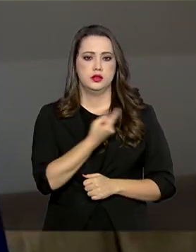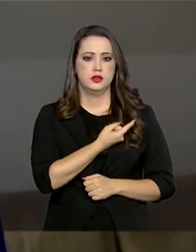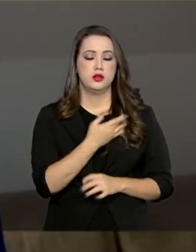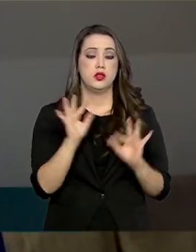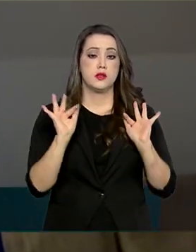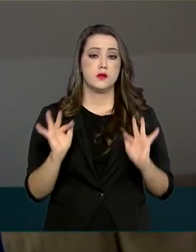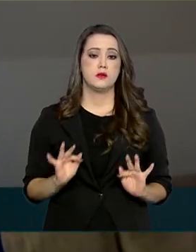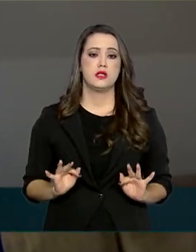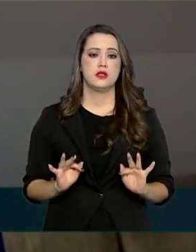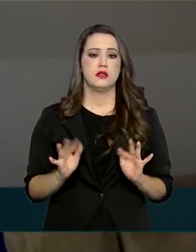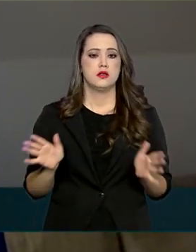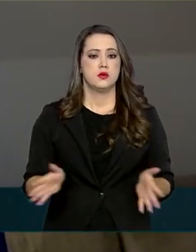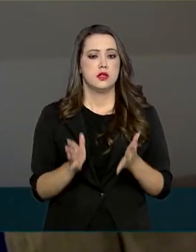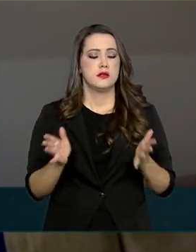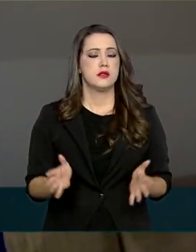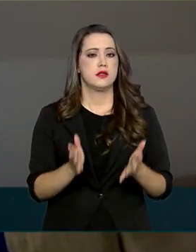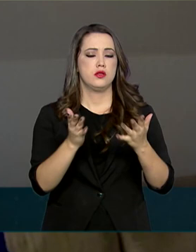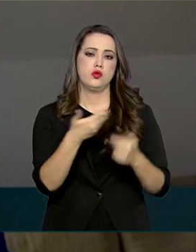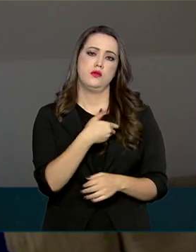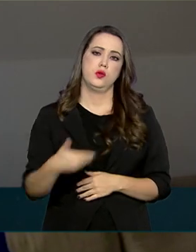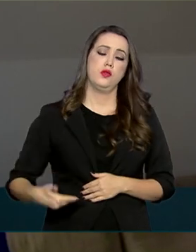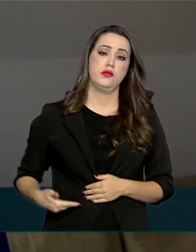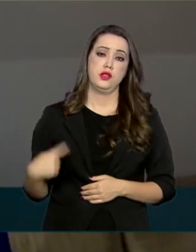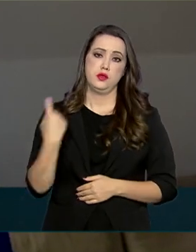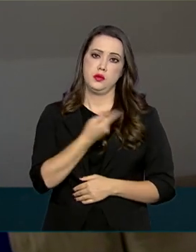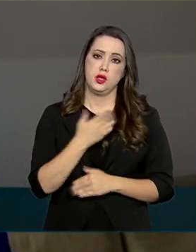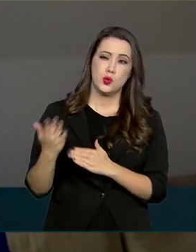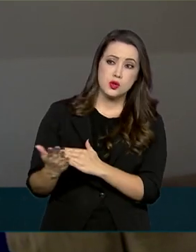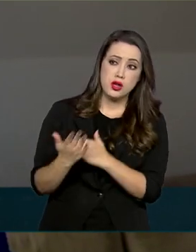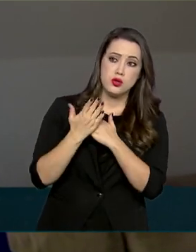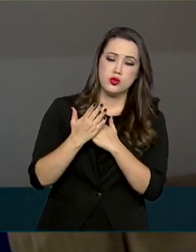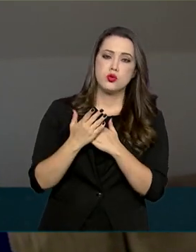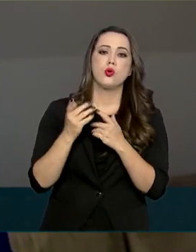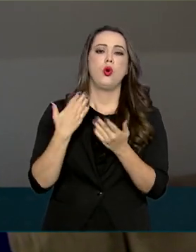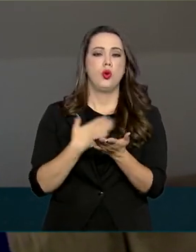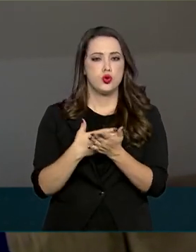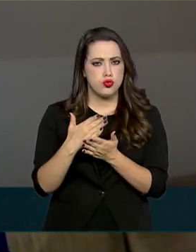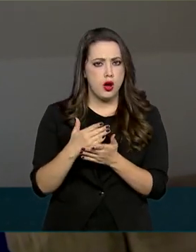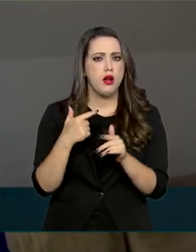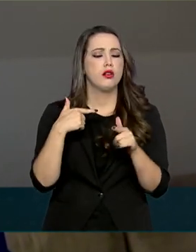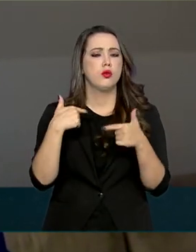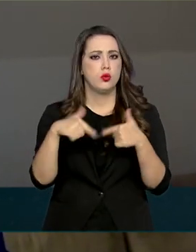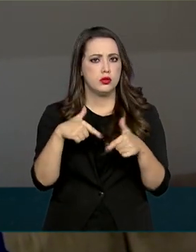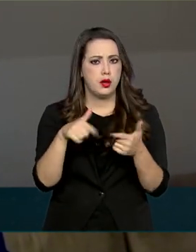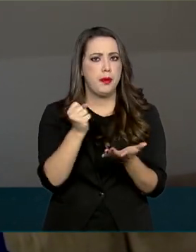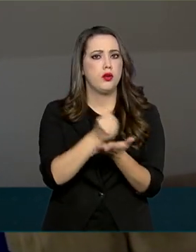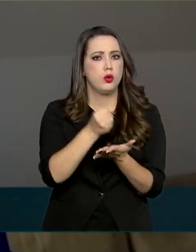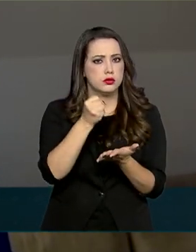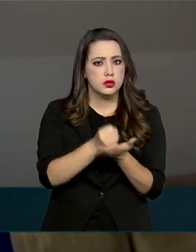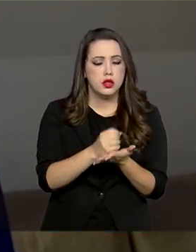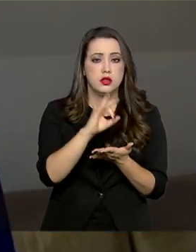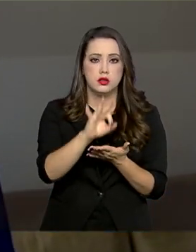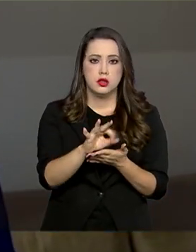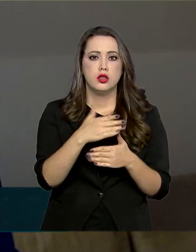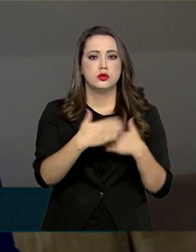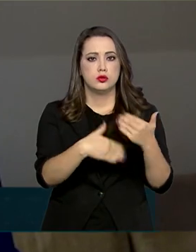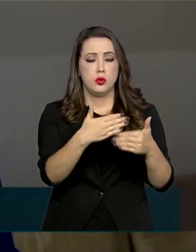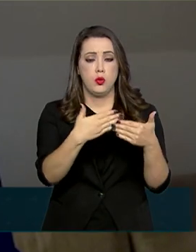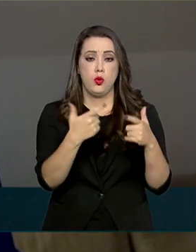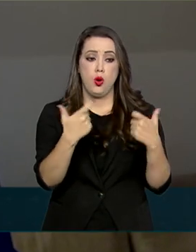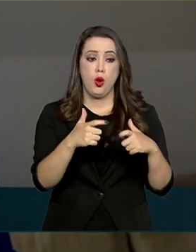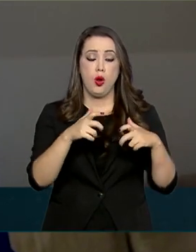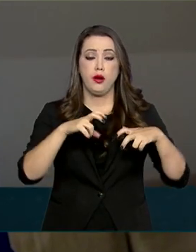muito felizes com esse incentivo do governo, pois nos ajudou a manter os empregos, a clínica funcionando, as contas em dia